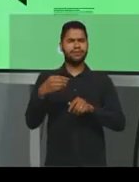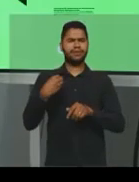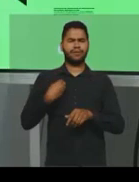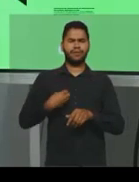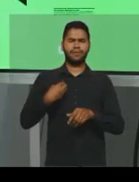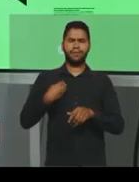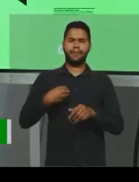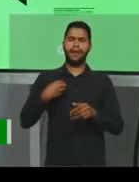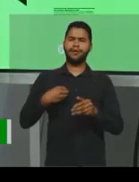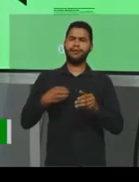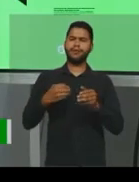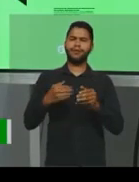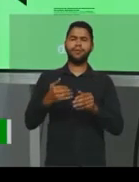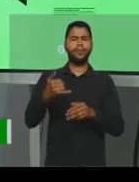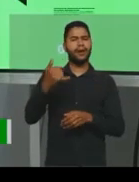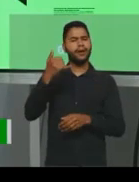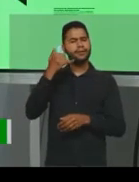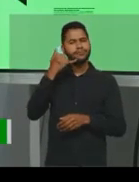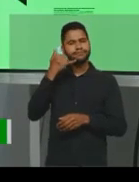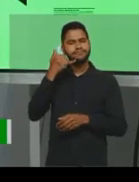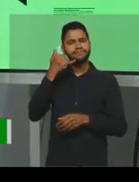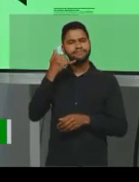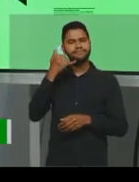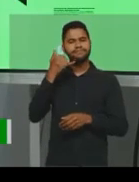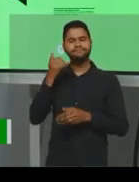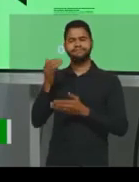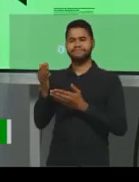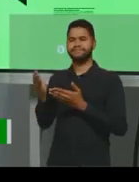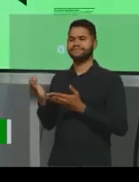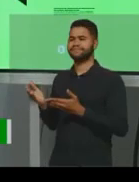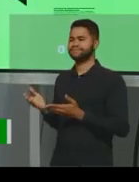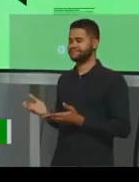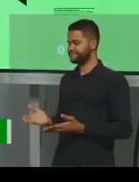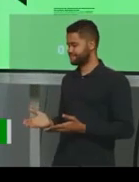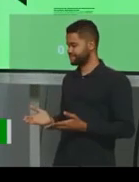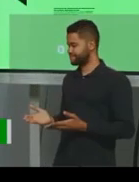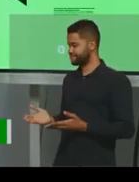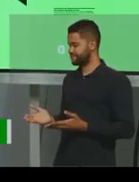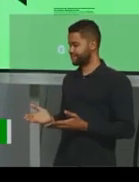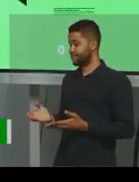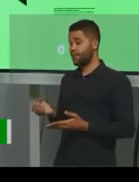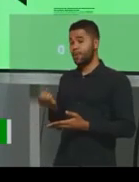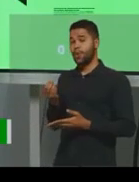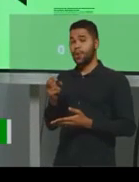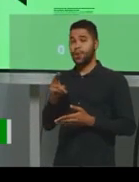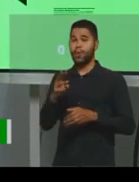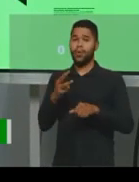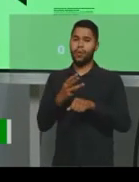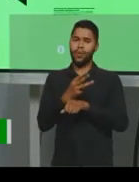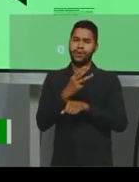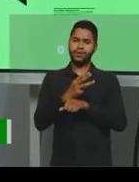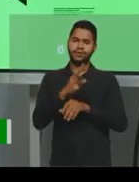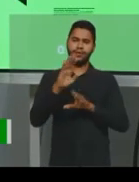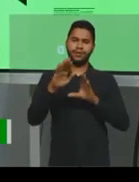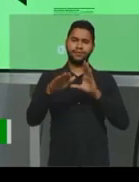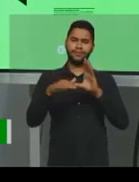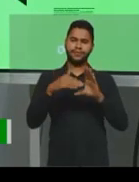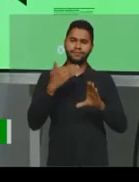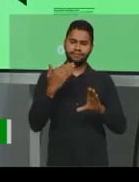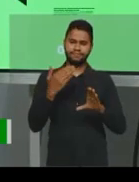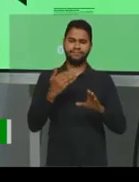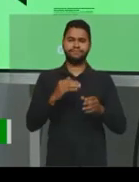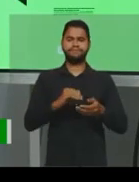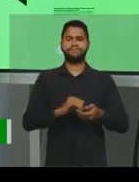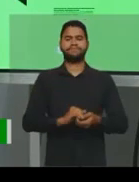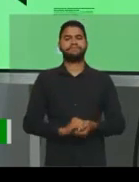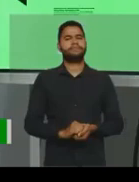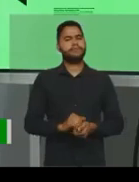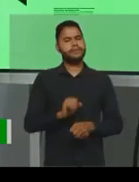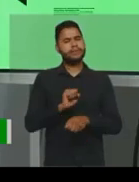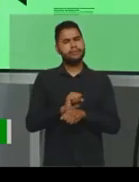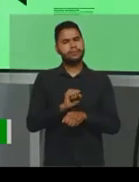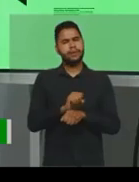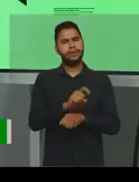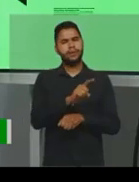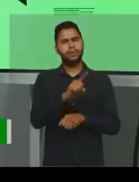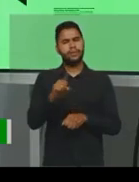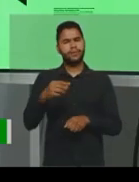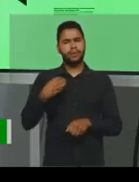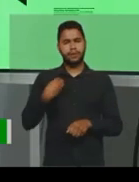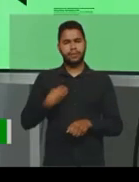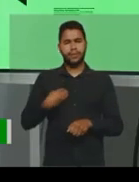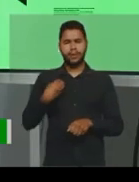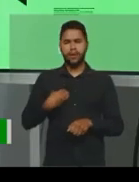conversa. Ligue para o nosso telefone fixo ou envie uma mensagem para o nosso WhatsApp. Estamos esperando a sua participação.